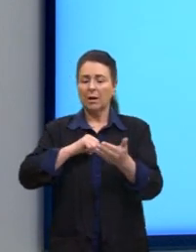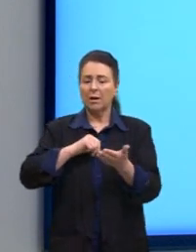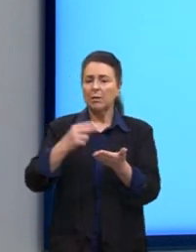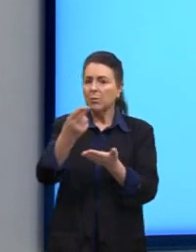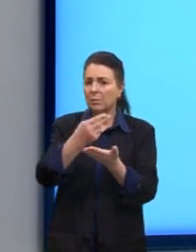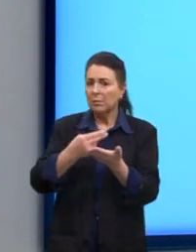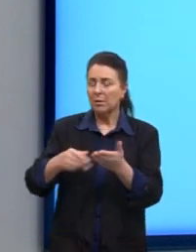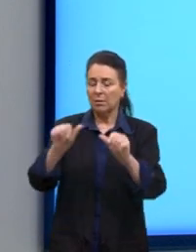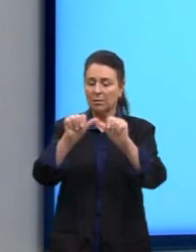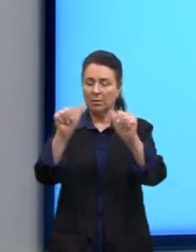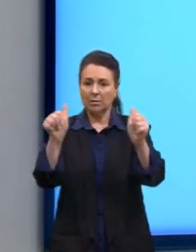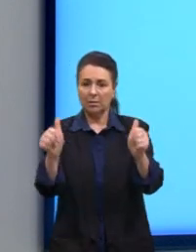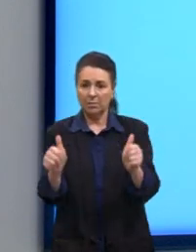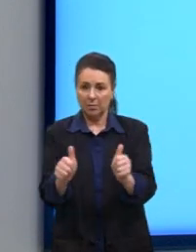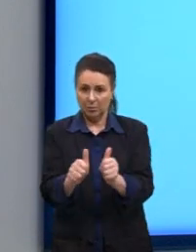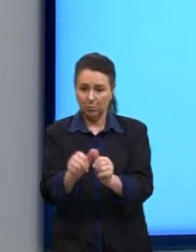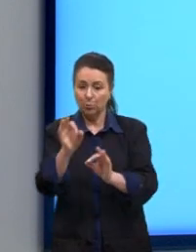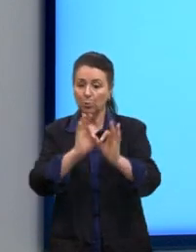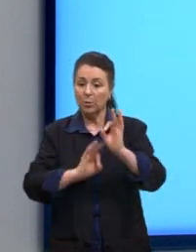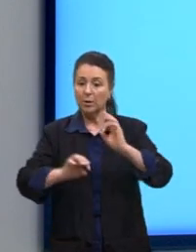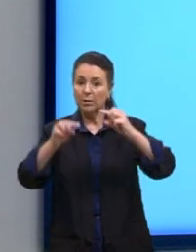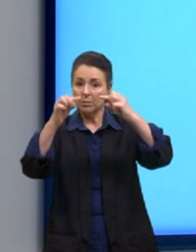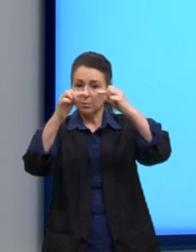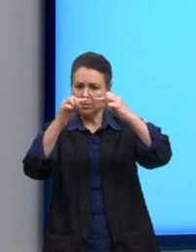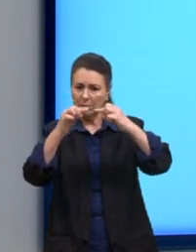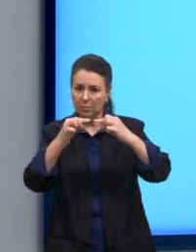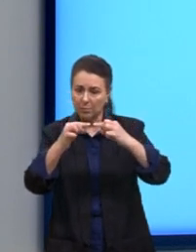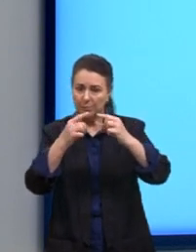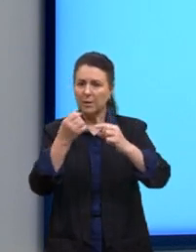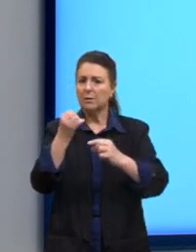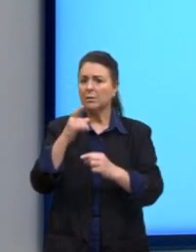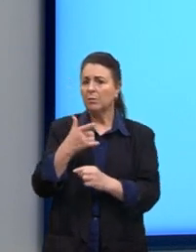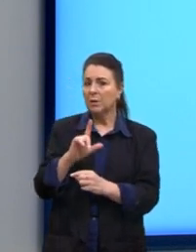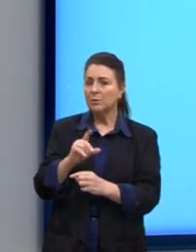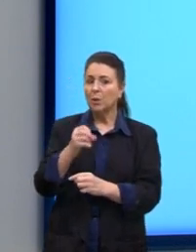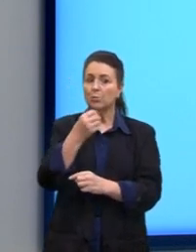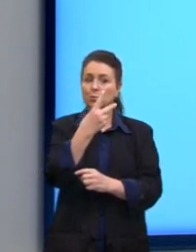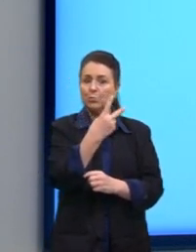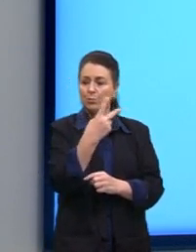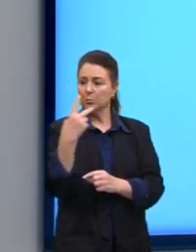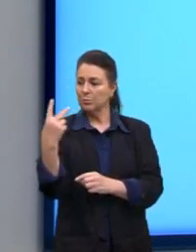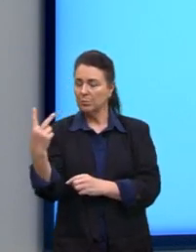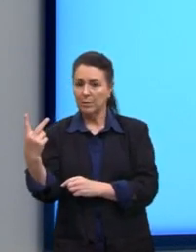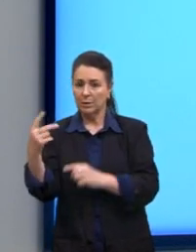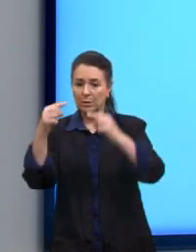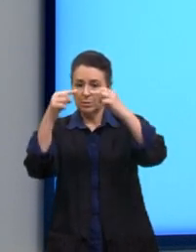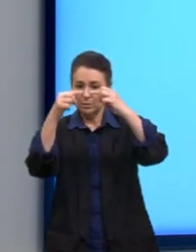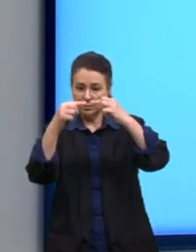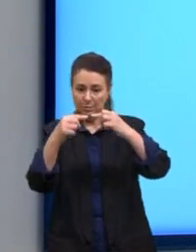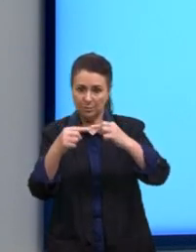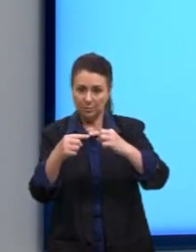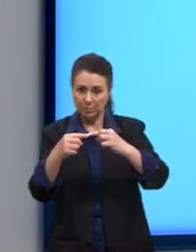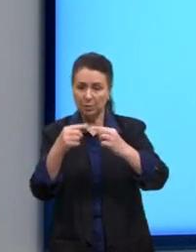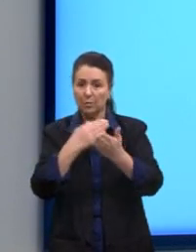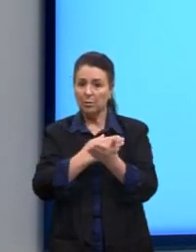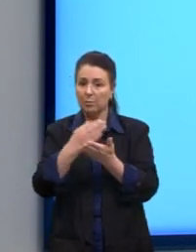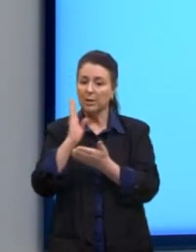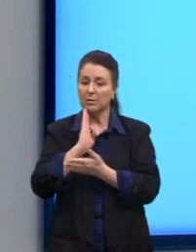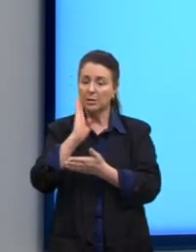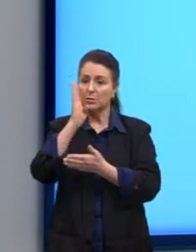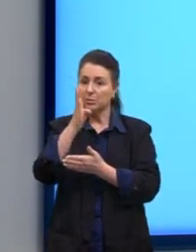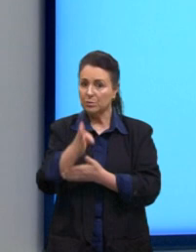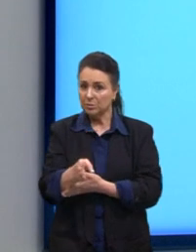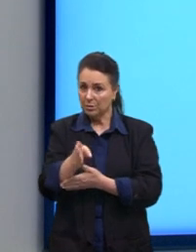localizar as coordenadas. Se não temos, nós temos só os pares ordenados. A gente parte direto para a equação